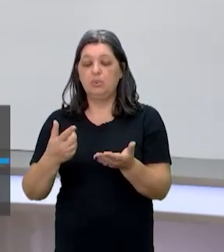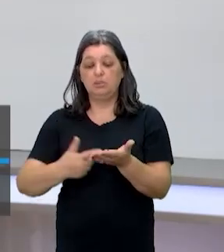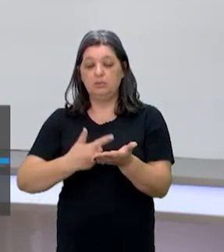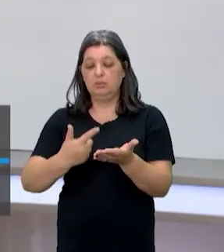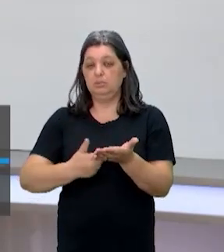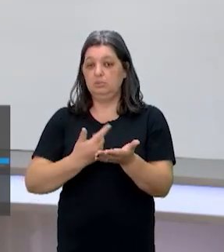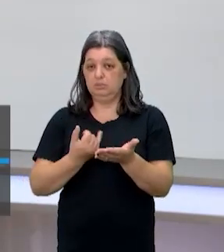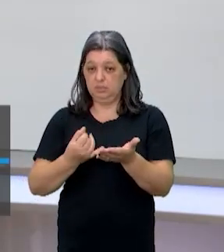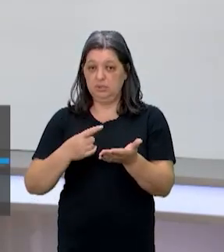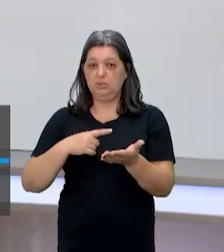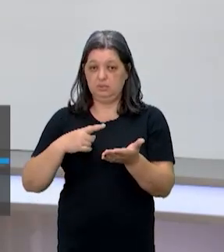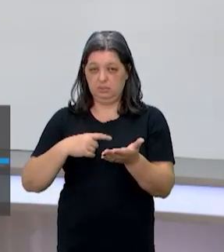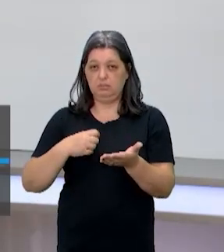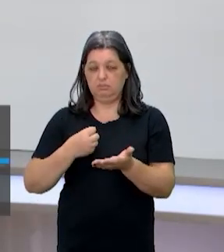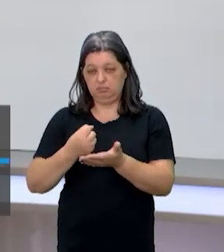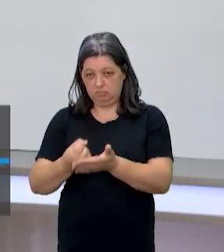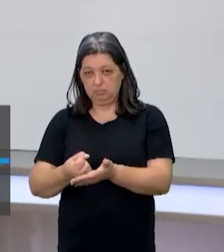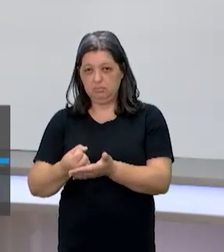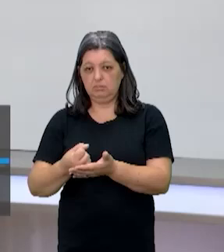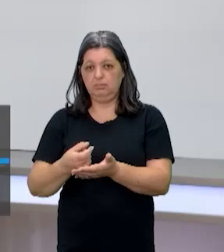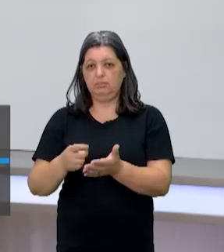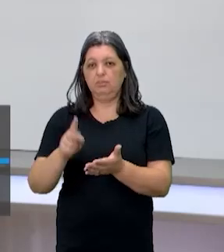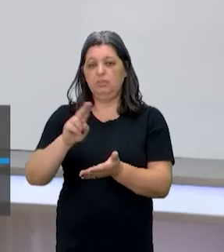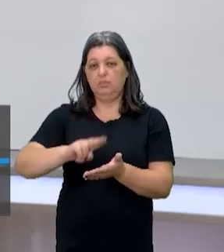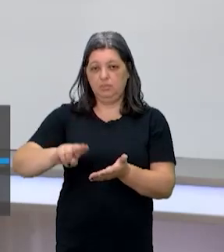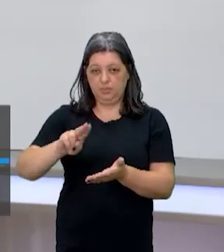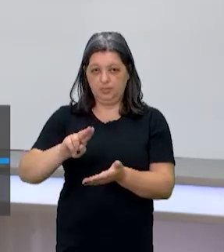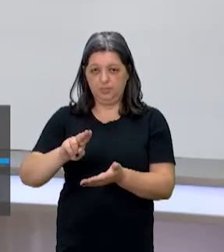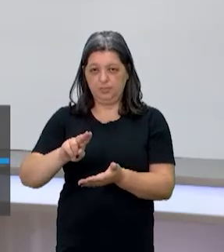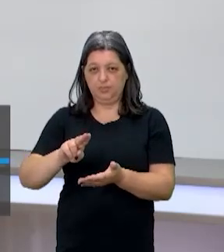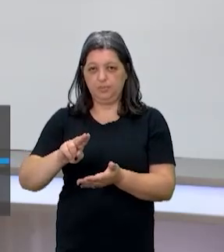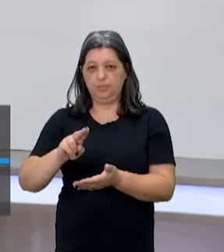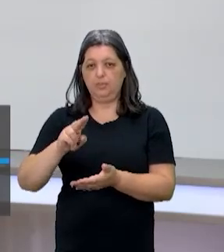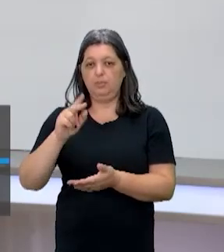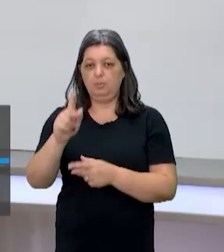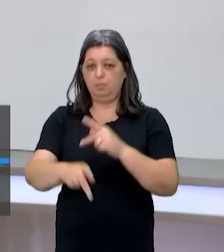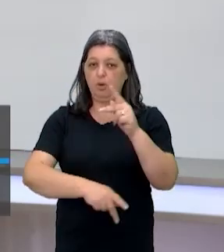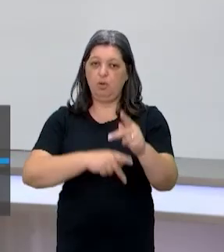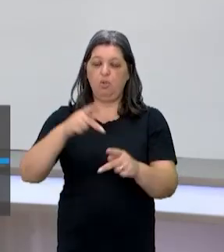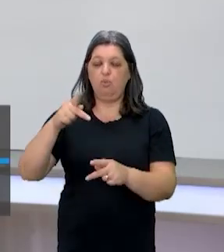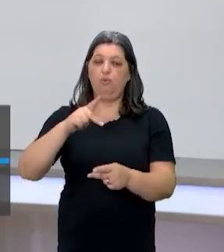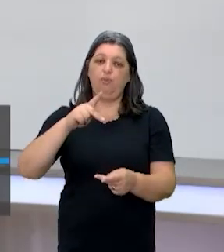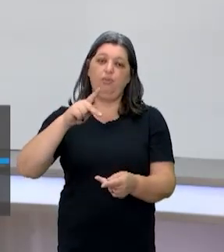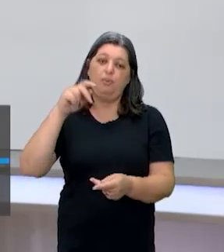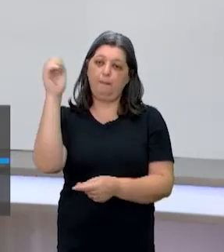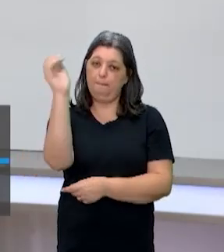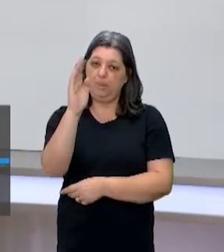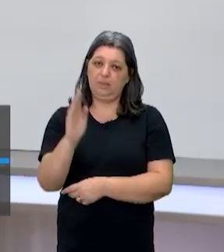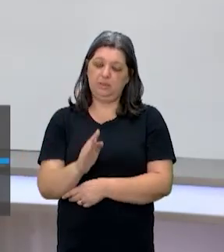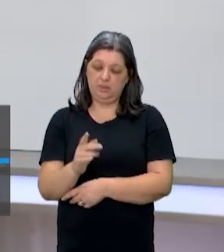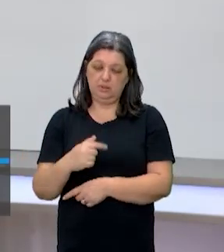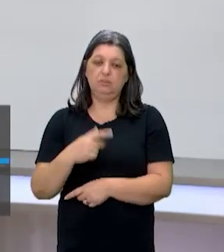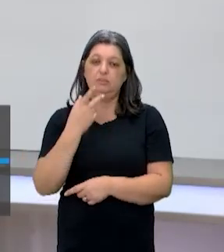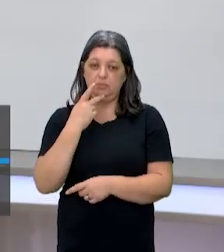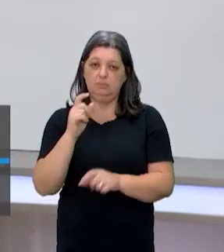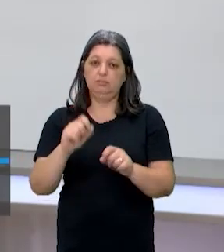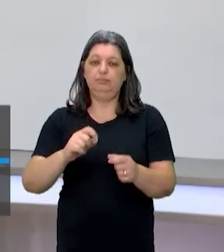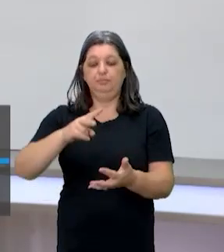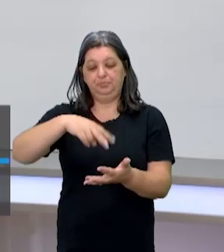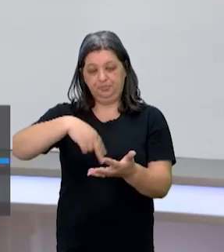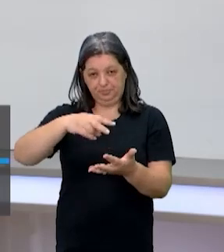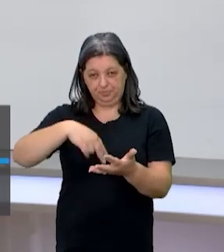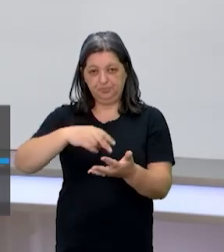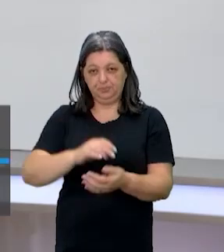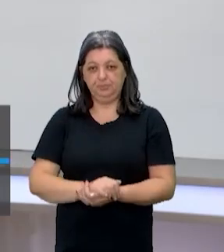tem chegado às nossas mãos, às mãos aí dos brasileiros. Então, vamos sim falar sobre leitura,